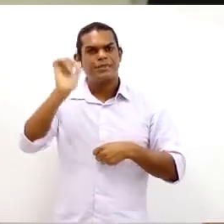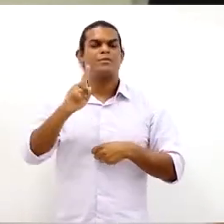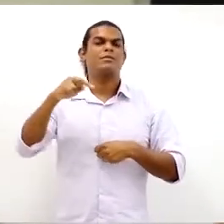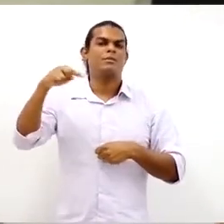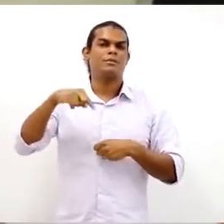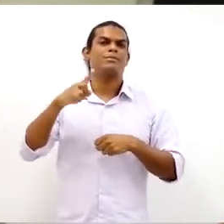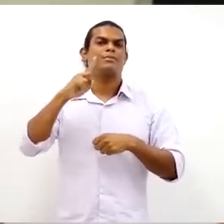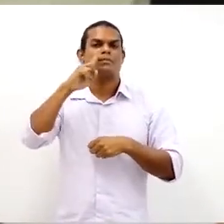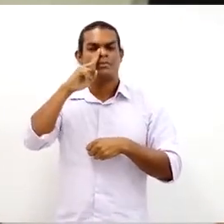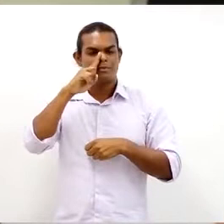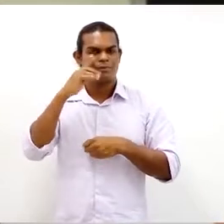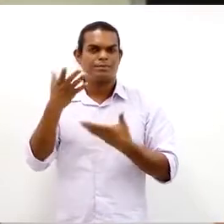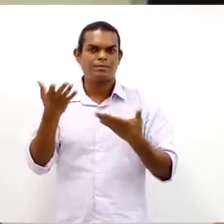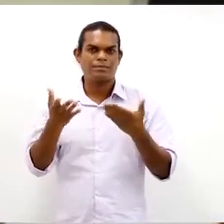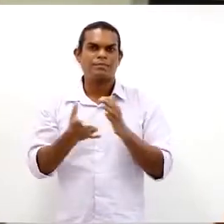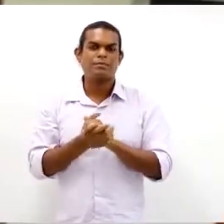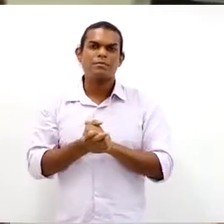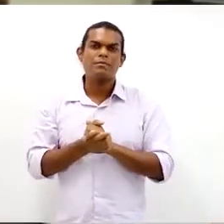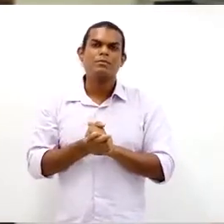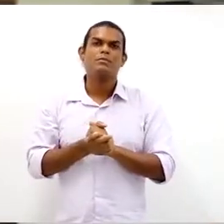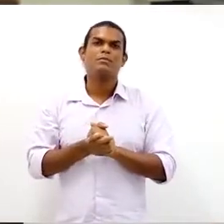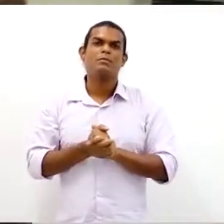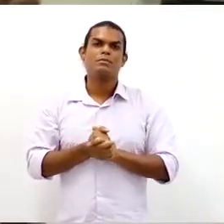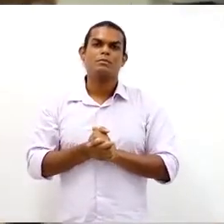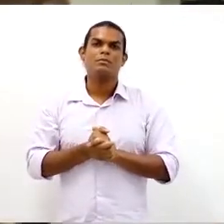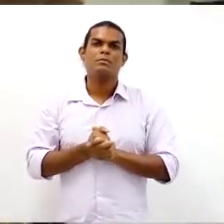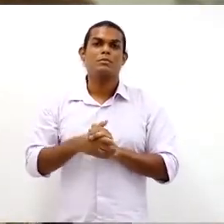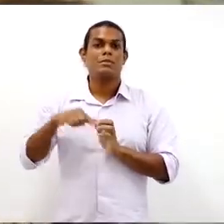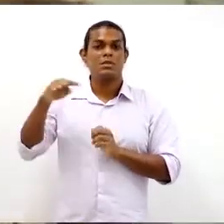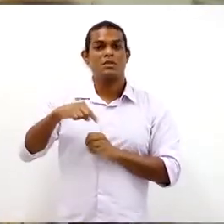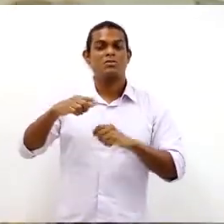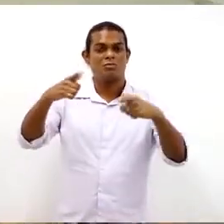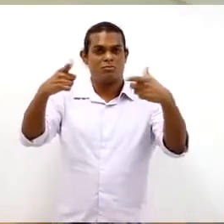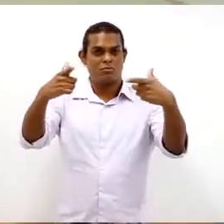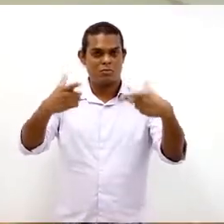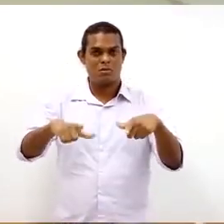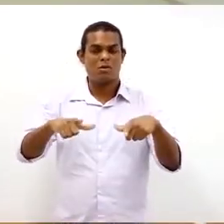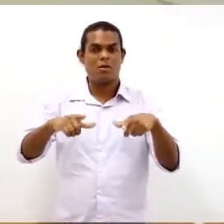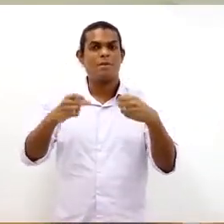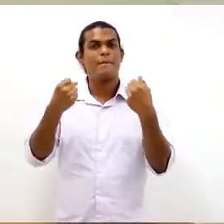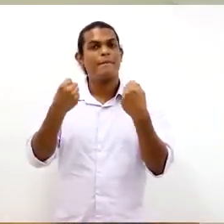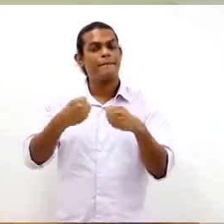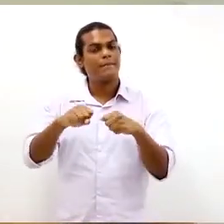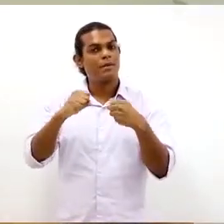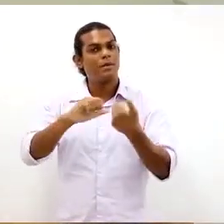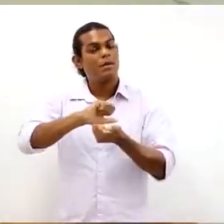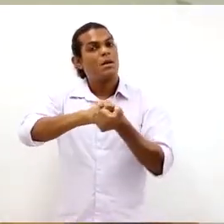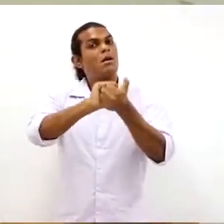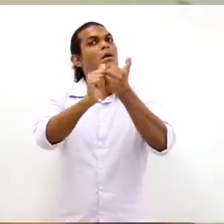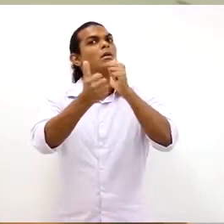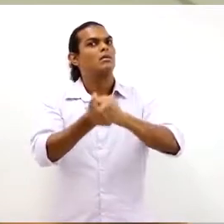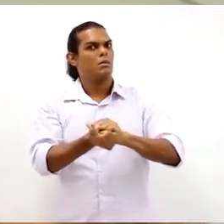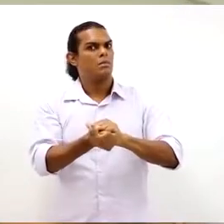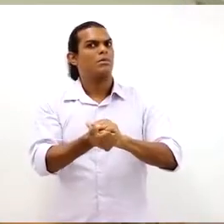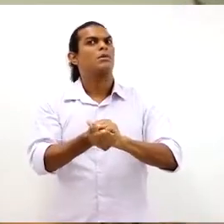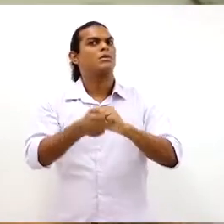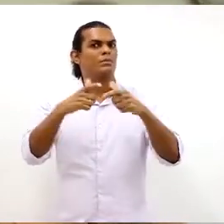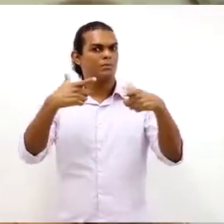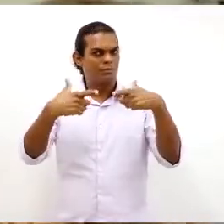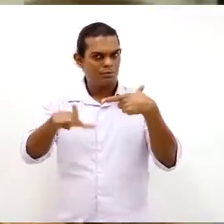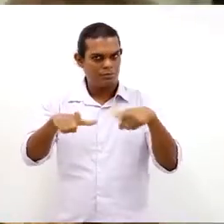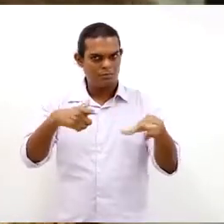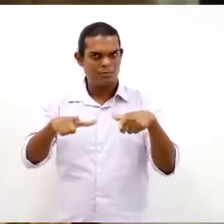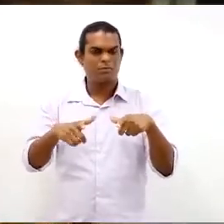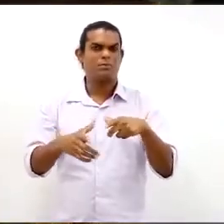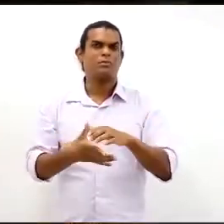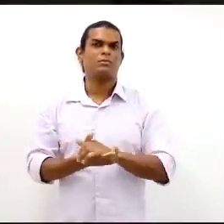diferente. Ou seja, a NR prevê que este ambiente precisa ser reestilizado, reestabelecido